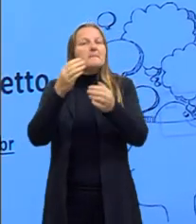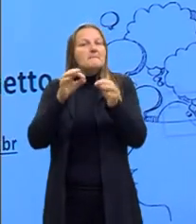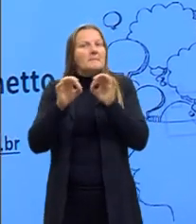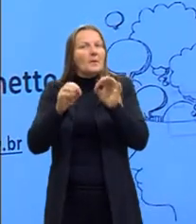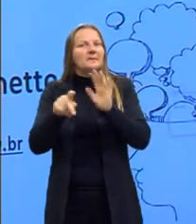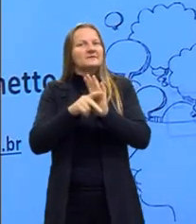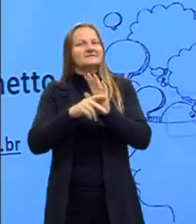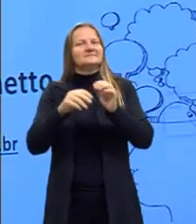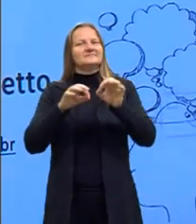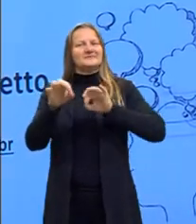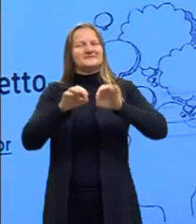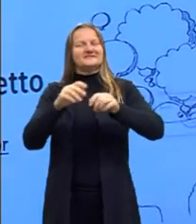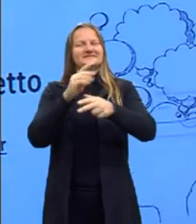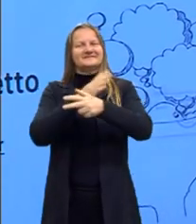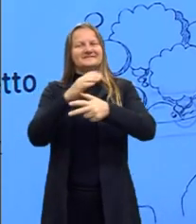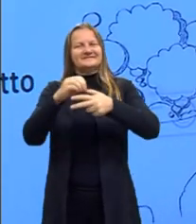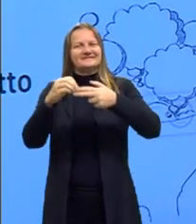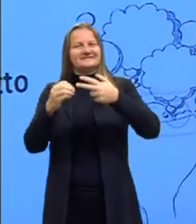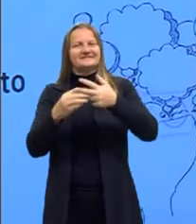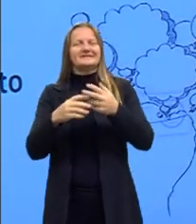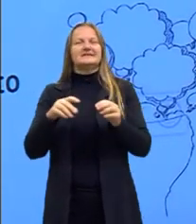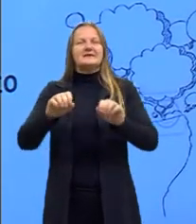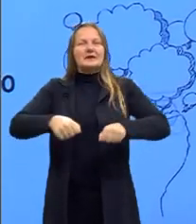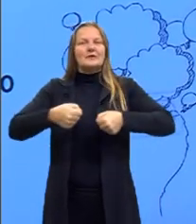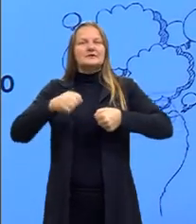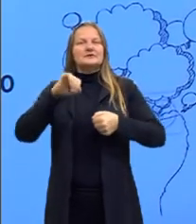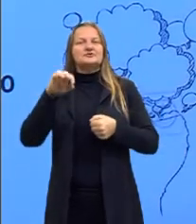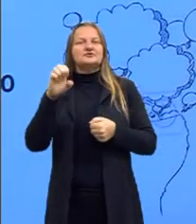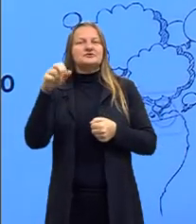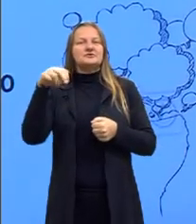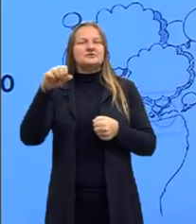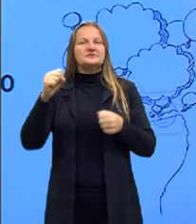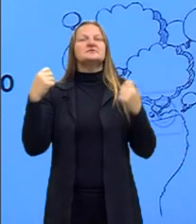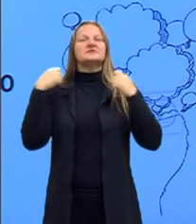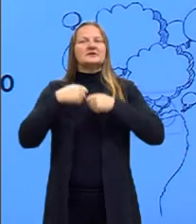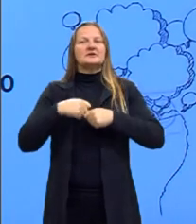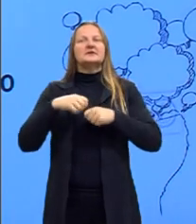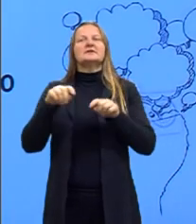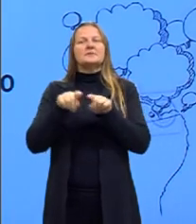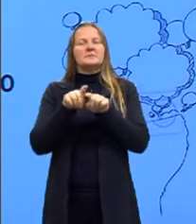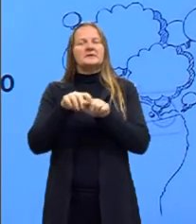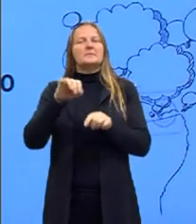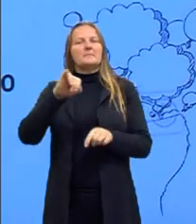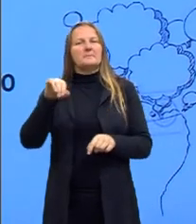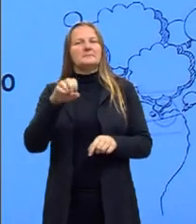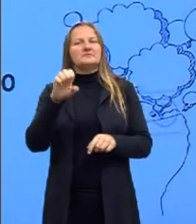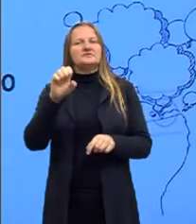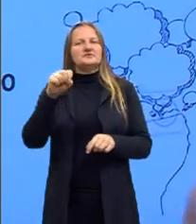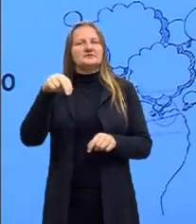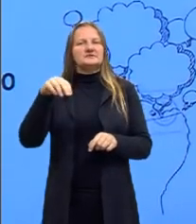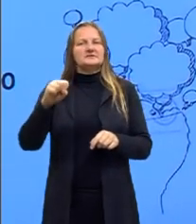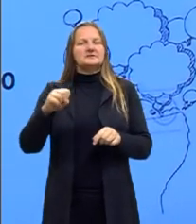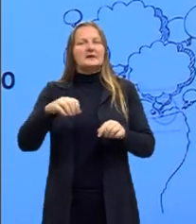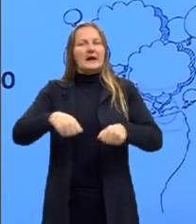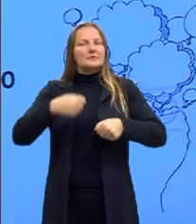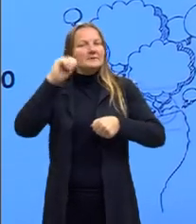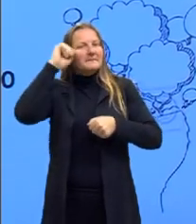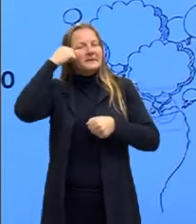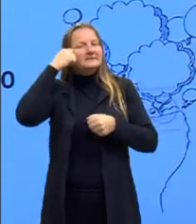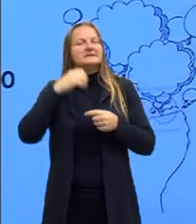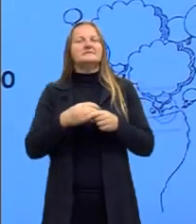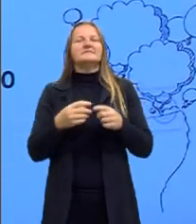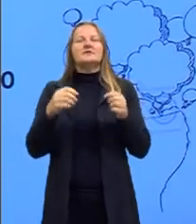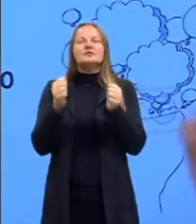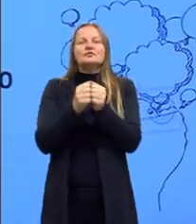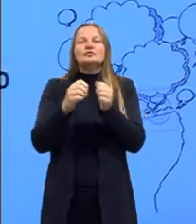Pré-Enem, uma jaqueta jeans, uma calça preta. Estou aqui no estúdio da TVE em Porto Alegre, junto com todo o pessoal da equipe